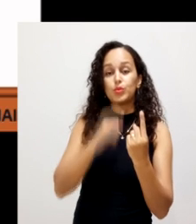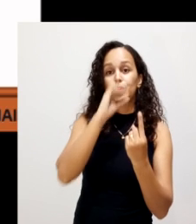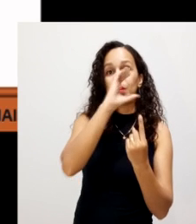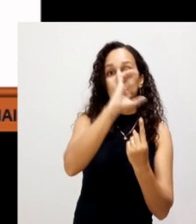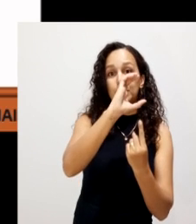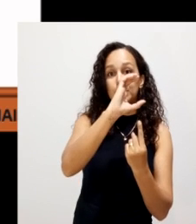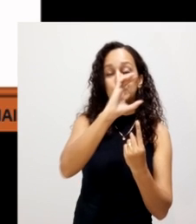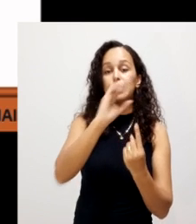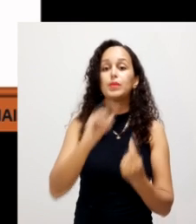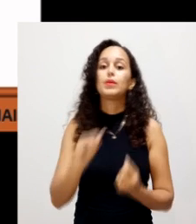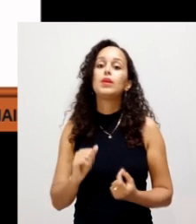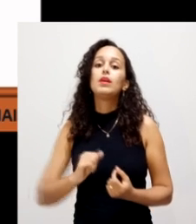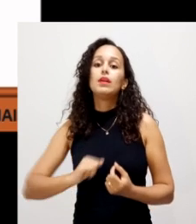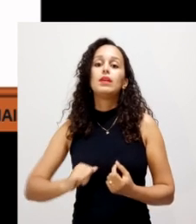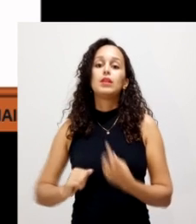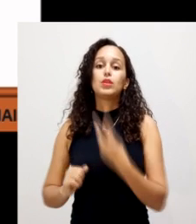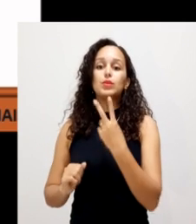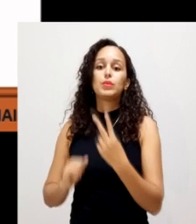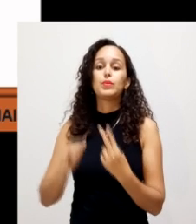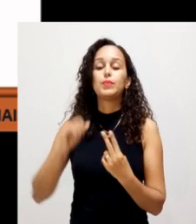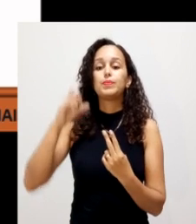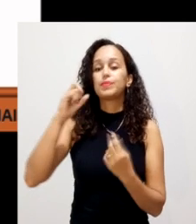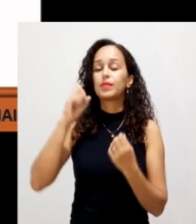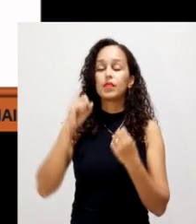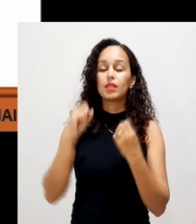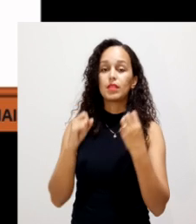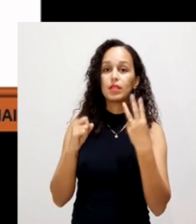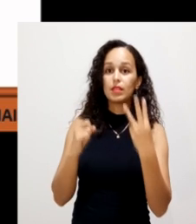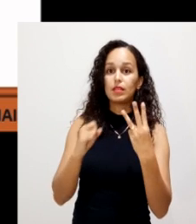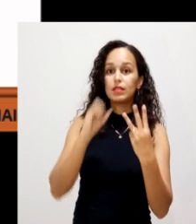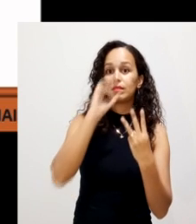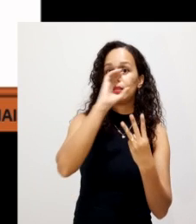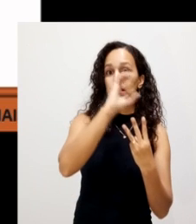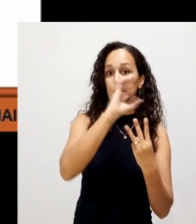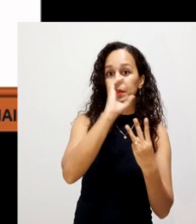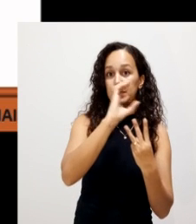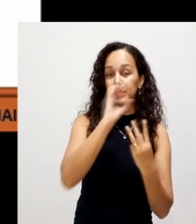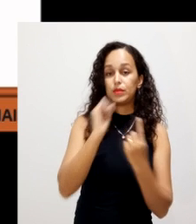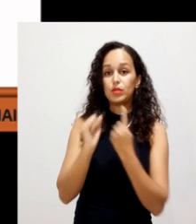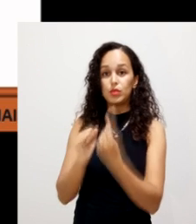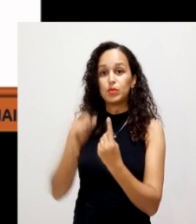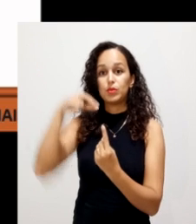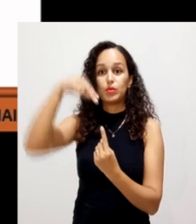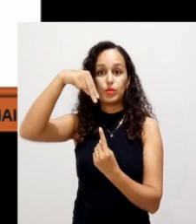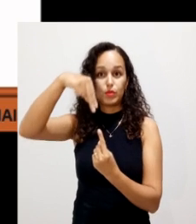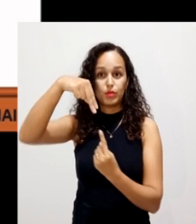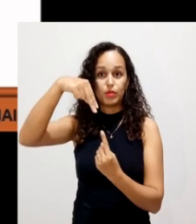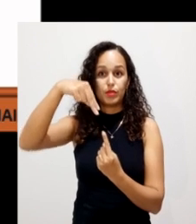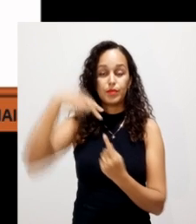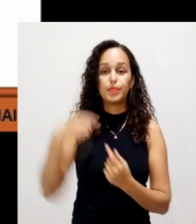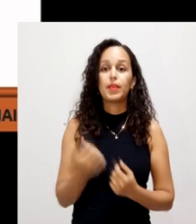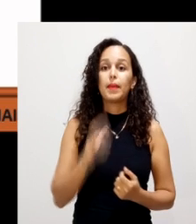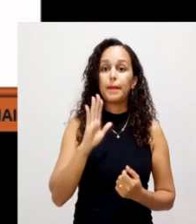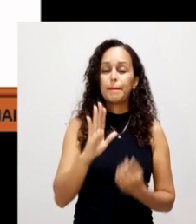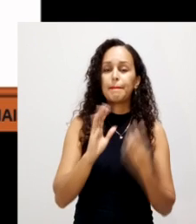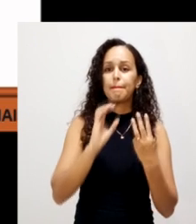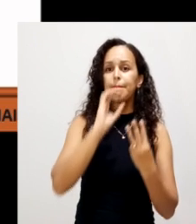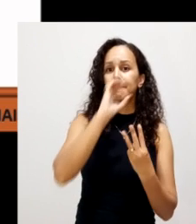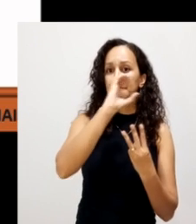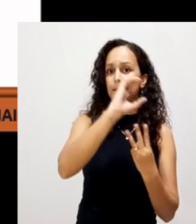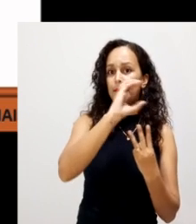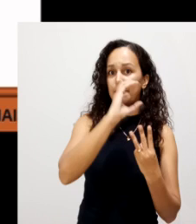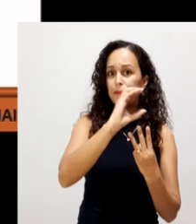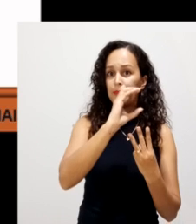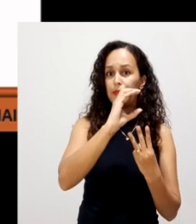nitrogênio. E nessa três, nessa três unidades de carbono, não tenha, três, tenha uma quantidade